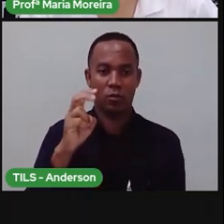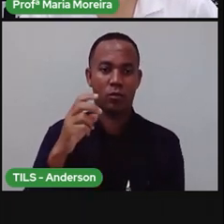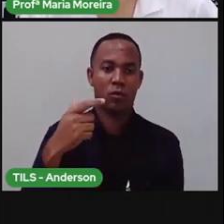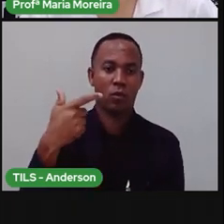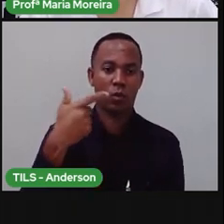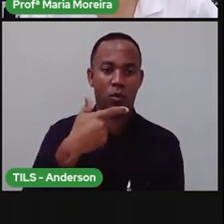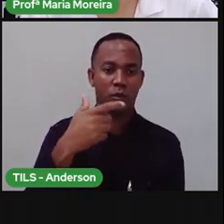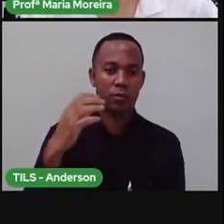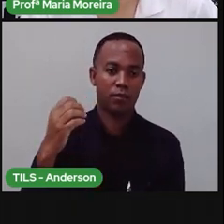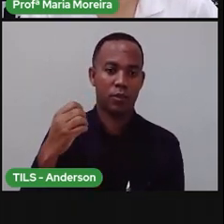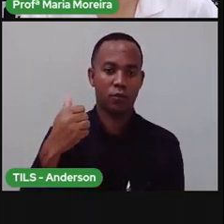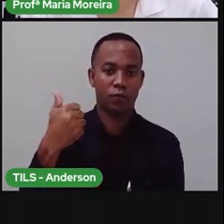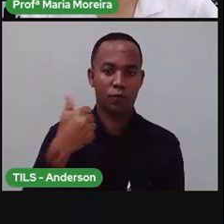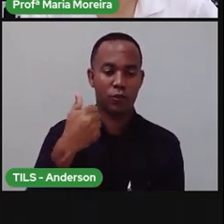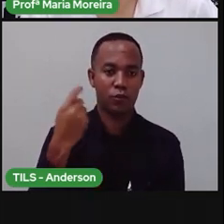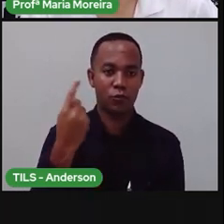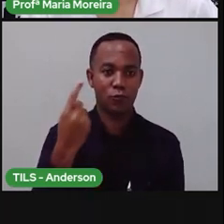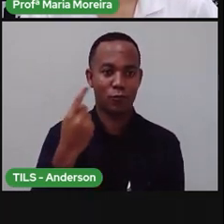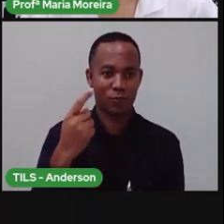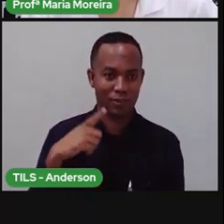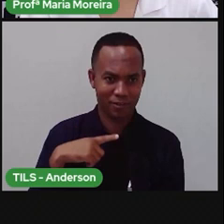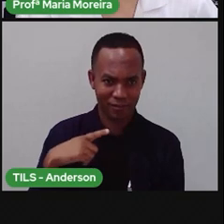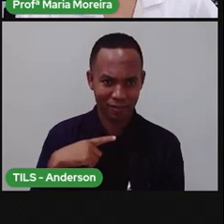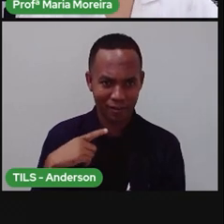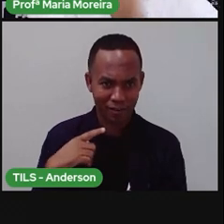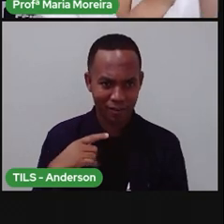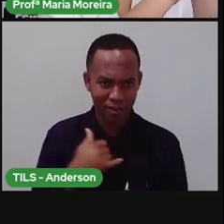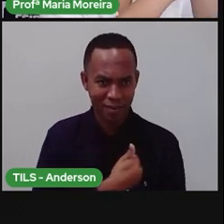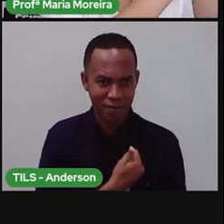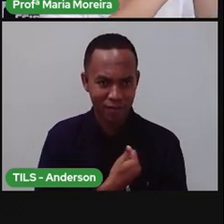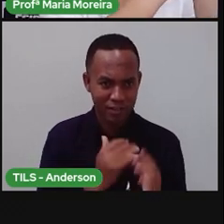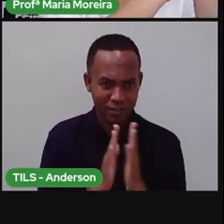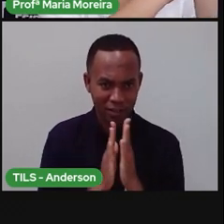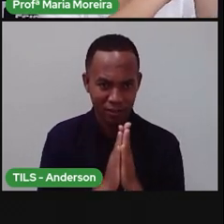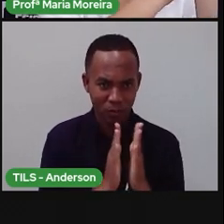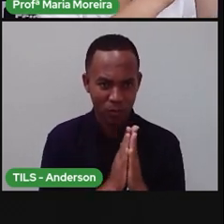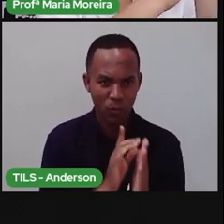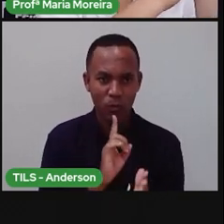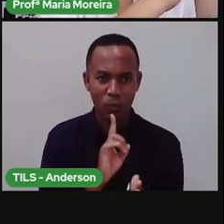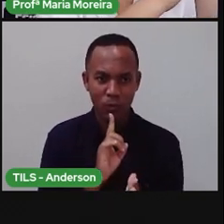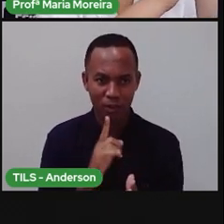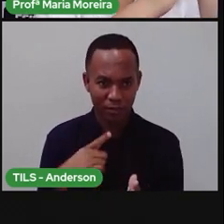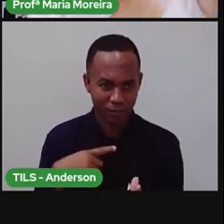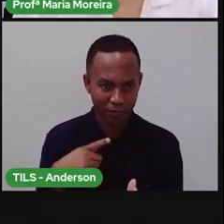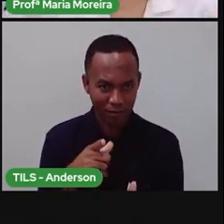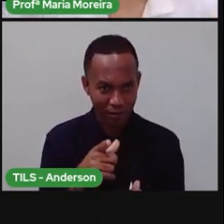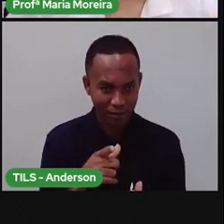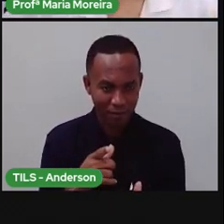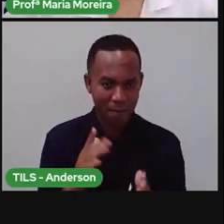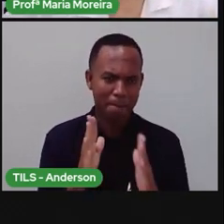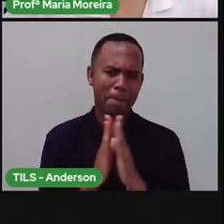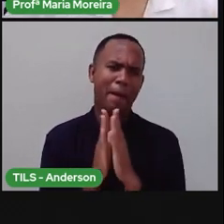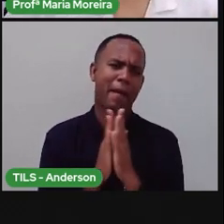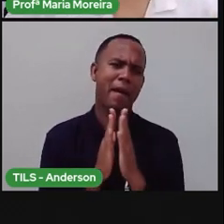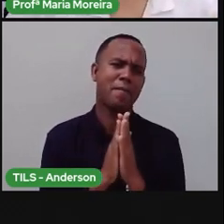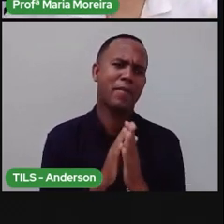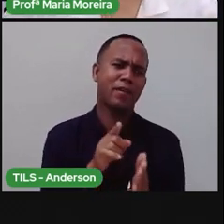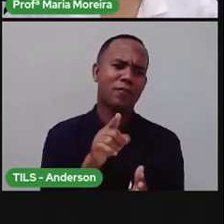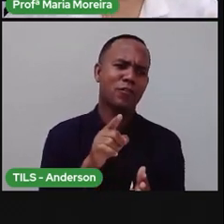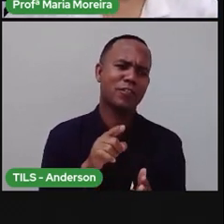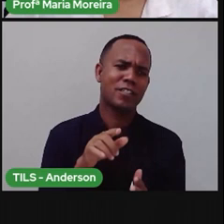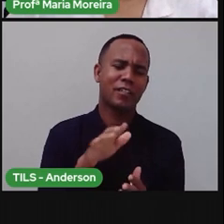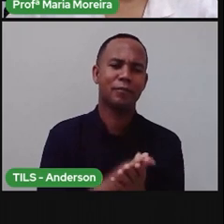Será que tem alguém fazendo aniversário hoje, Anderson? Anderson, se tiver, parabéns para você. Área de